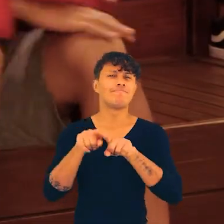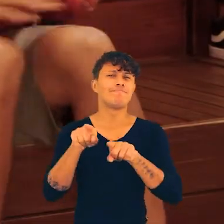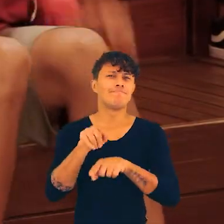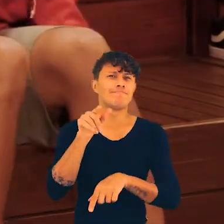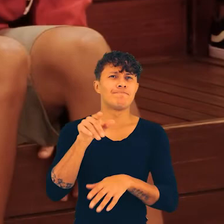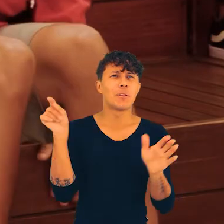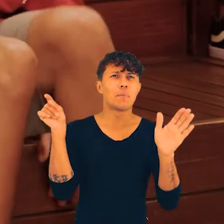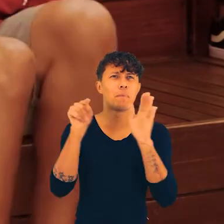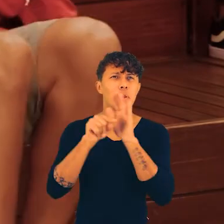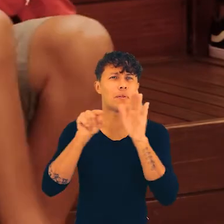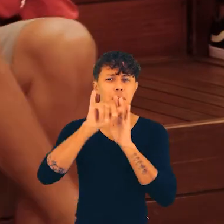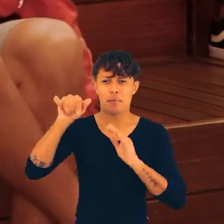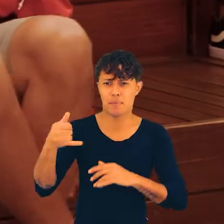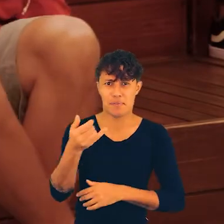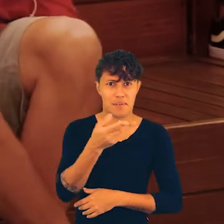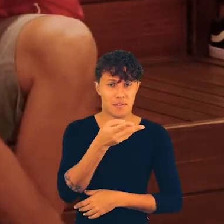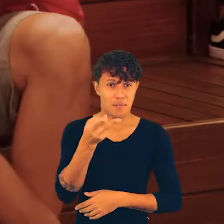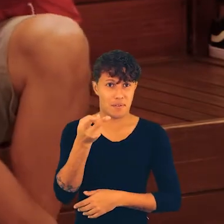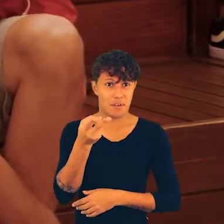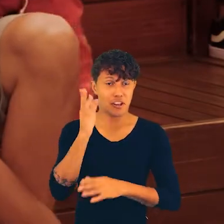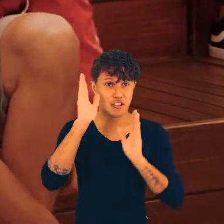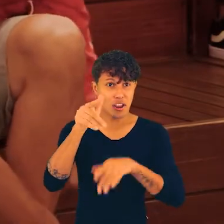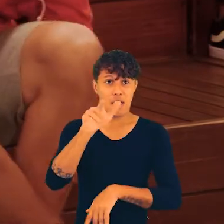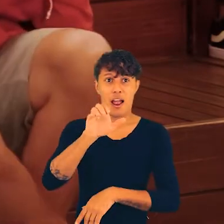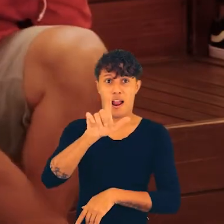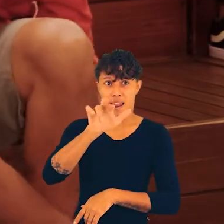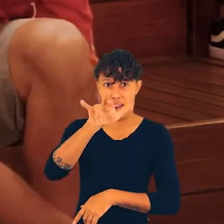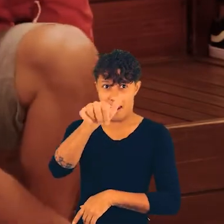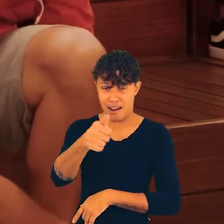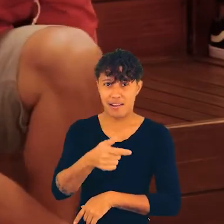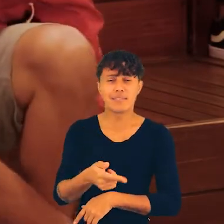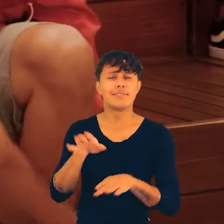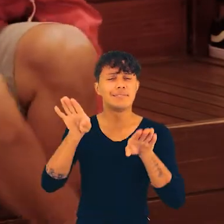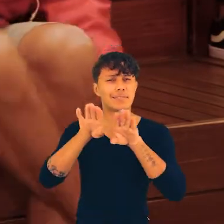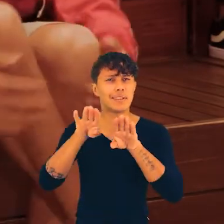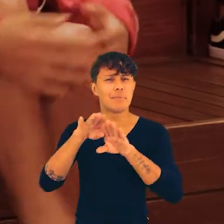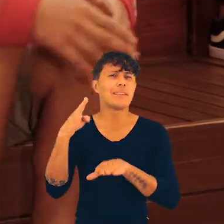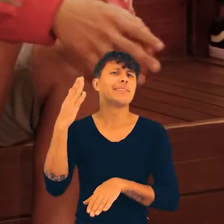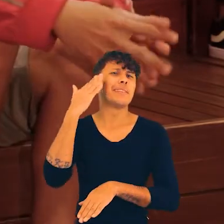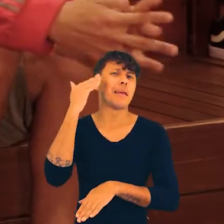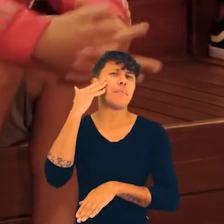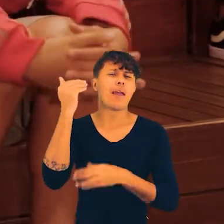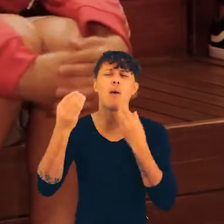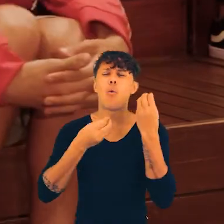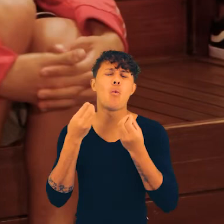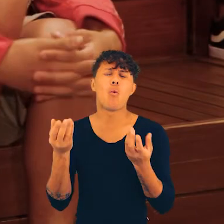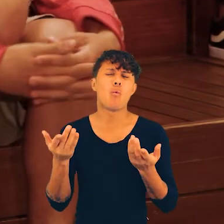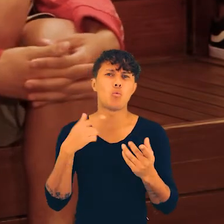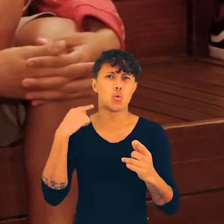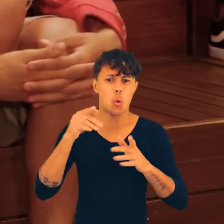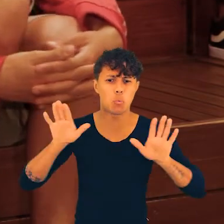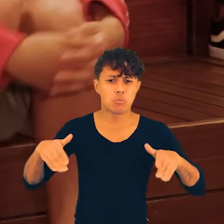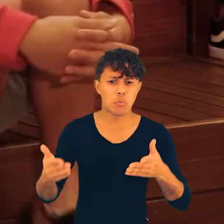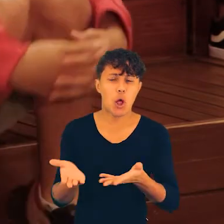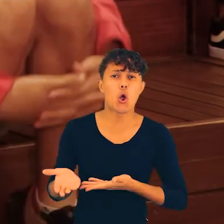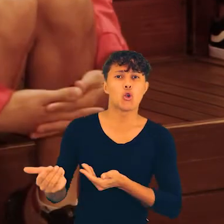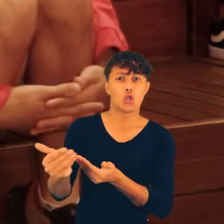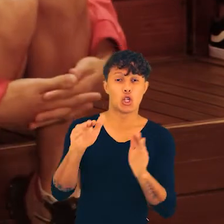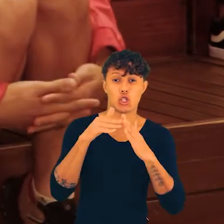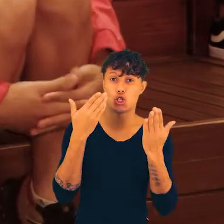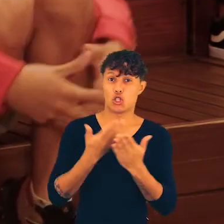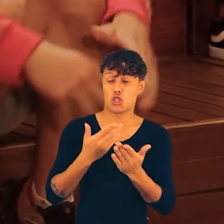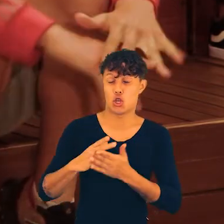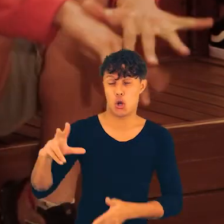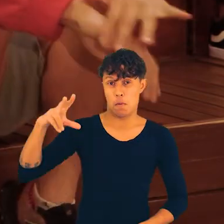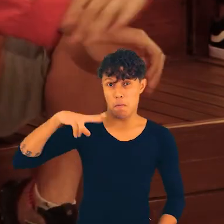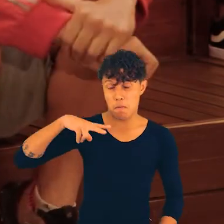16 anos e fazendo um gancho com a pergunta do Noel, eu gostaria de direcionar essa pergunta para a Clara e gostaria de saber mais como que a